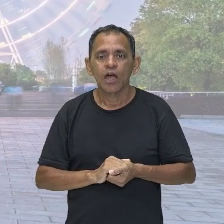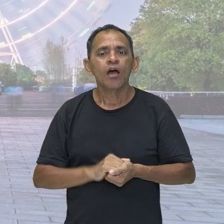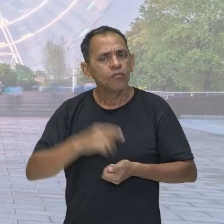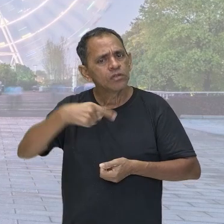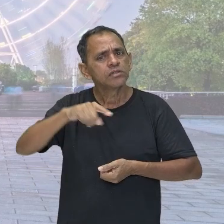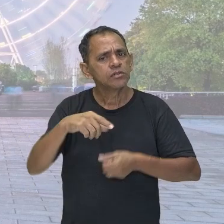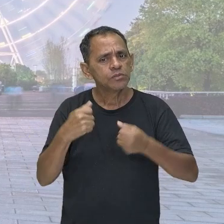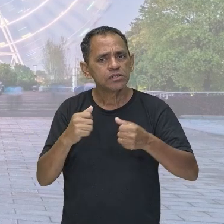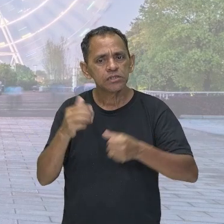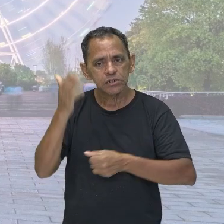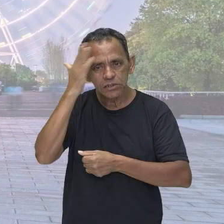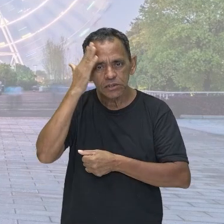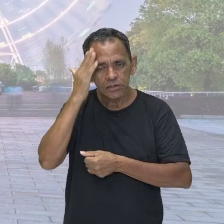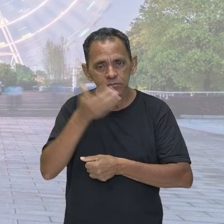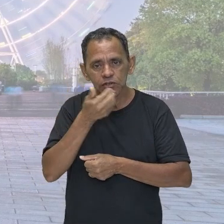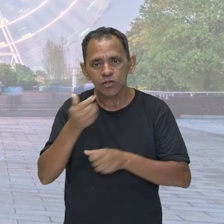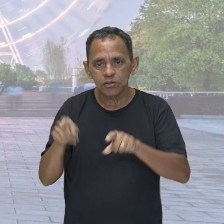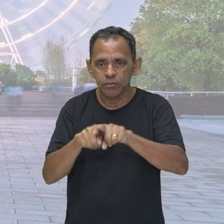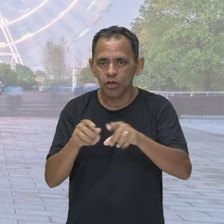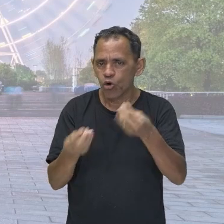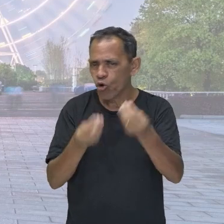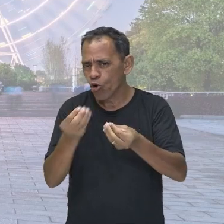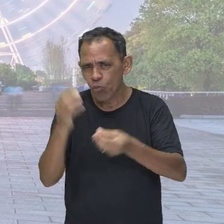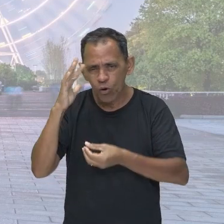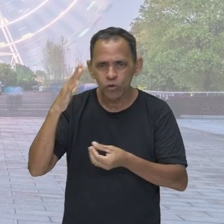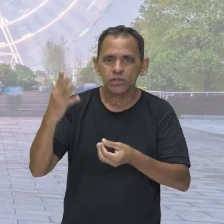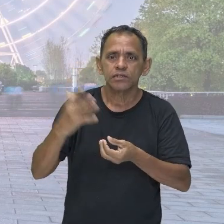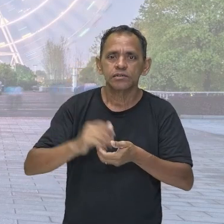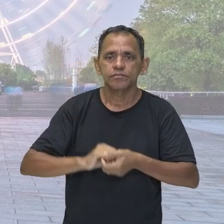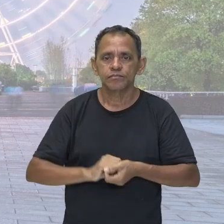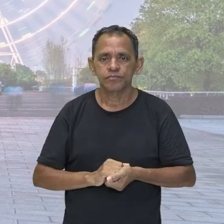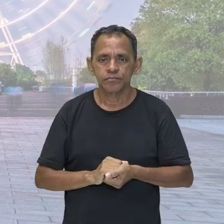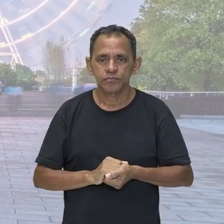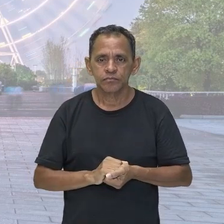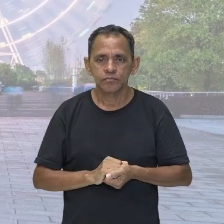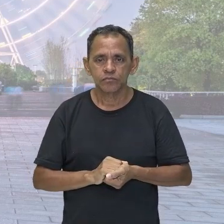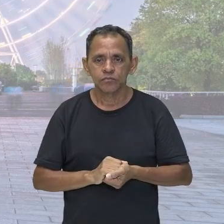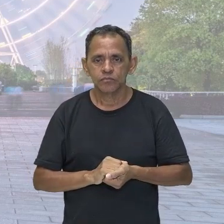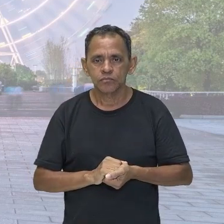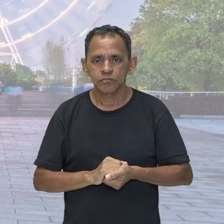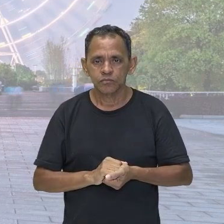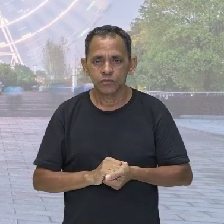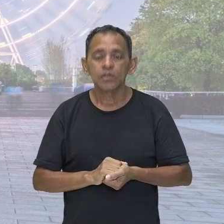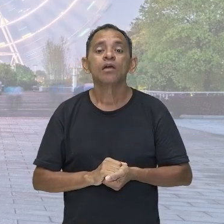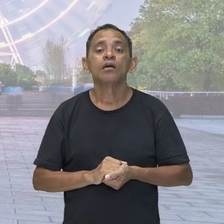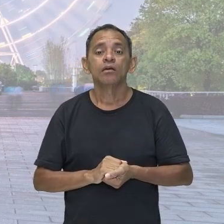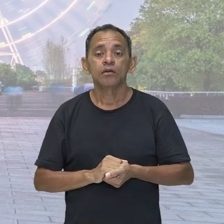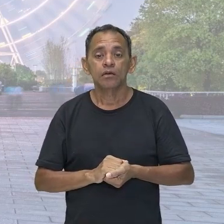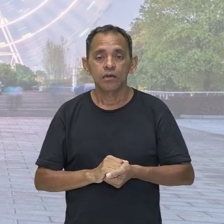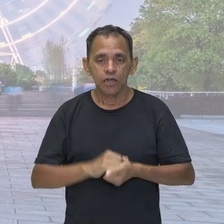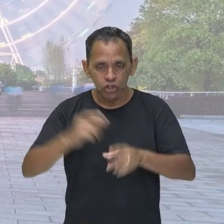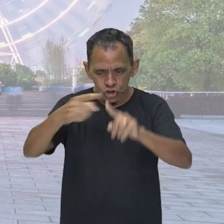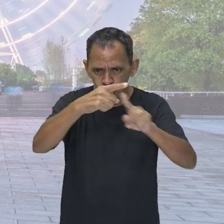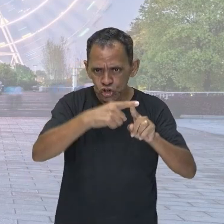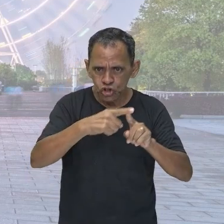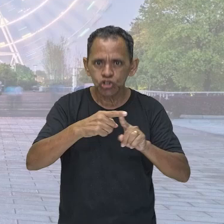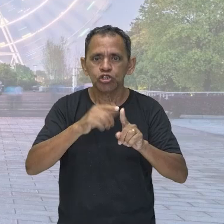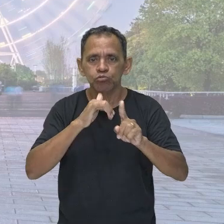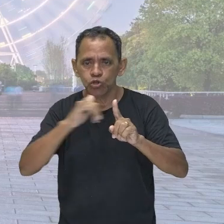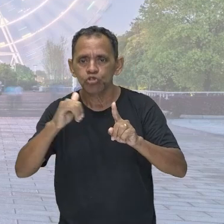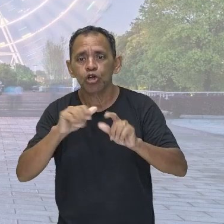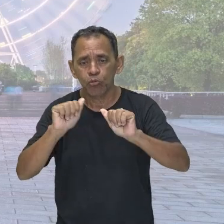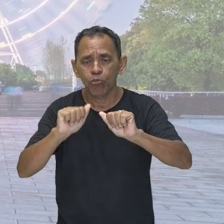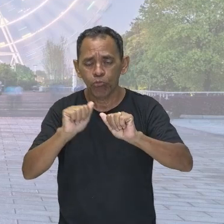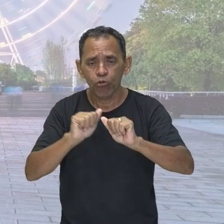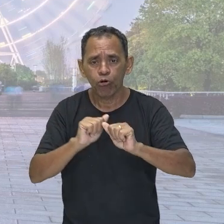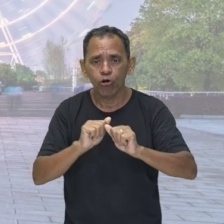essa energia. Agora, essa energia aí pode ligar diversos eletrodomésticos da tua casa, como, por exemplo,